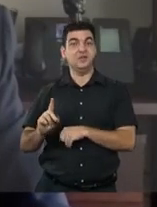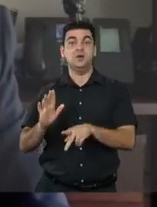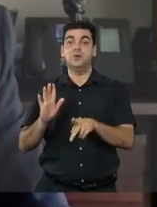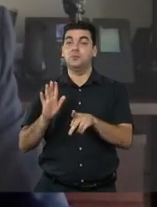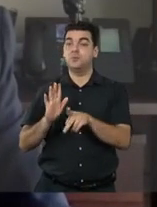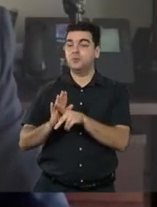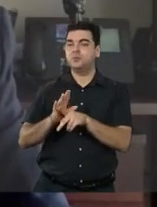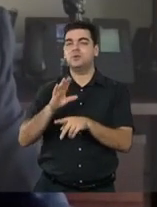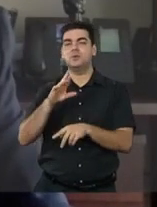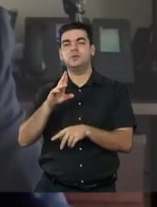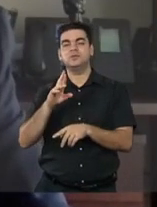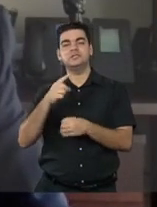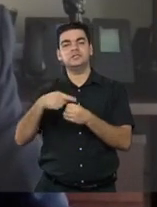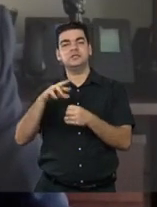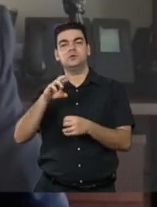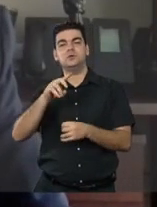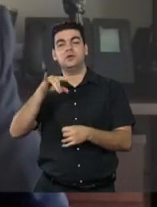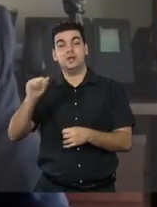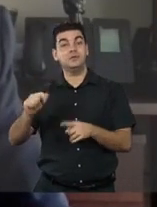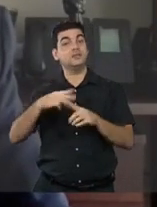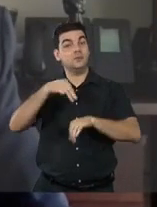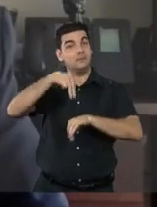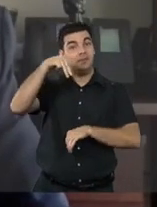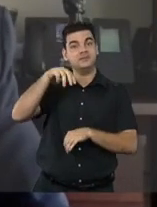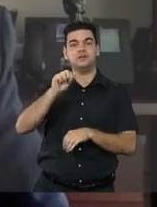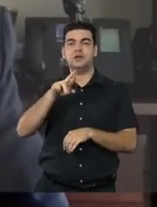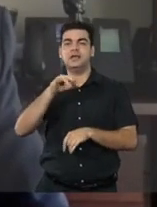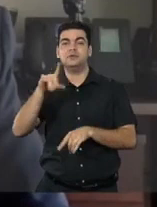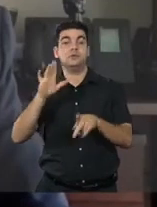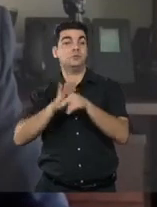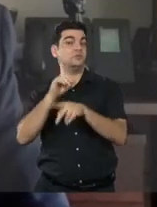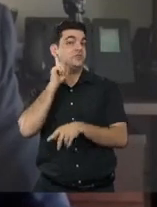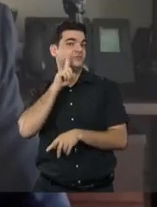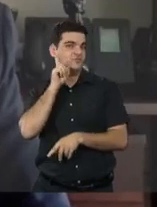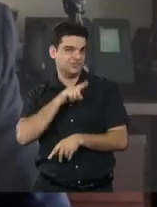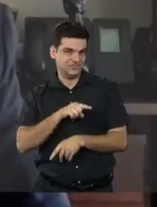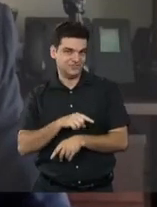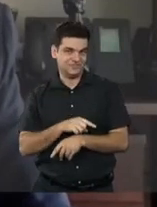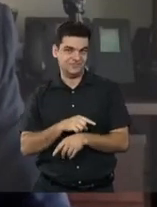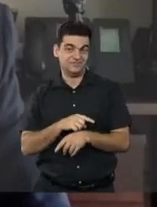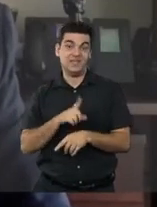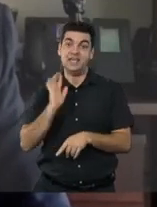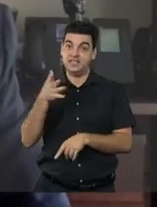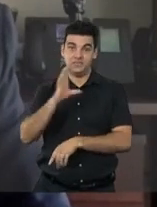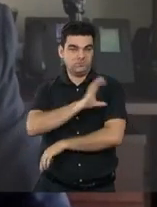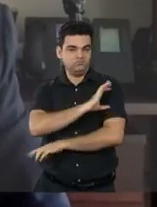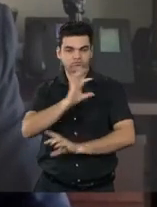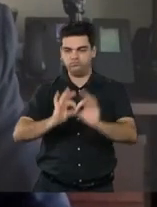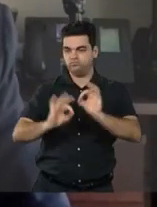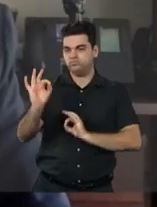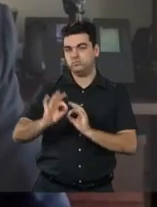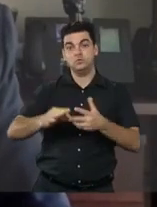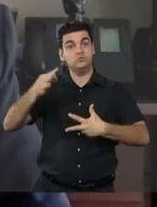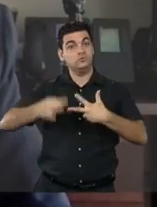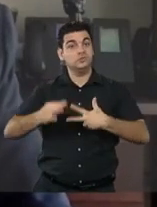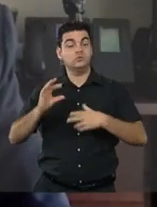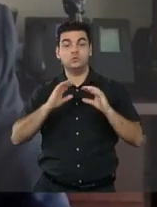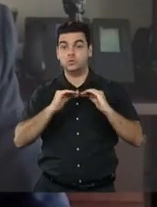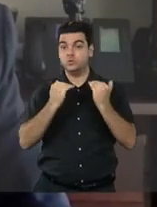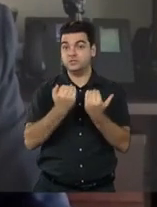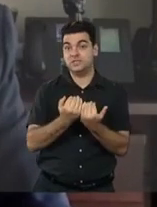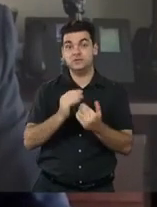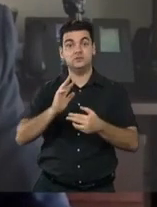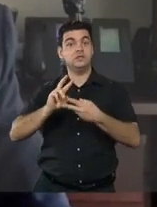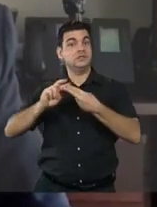Federal de Roraima e mestre pela Universidade do Arizona, nos Estados Unidos. Coordenou o Departamento Jurídico do Conselho